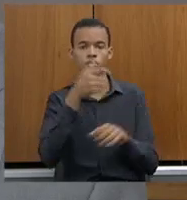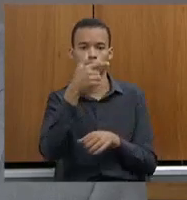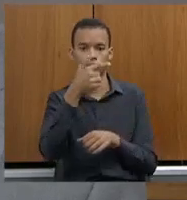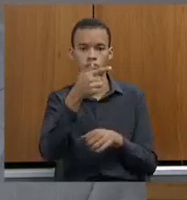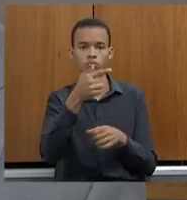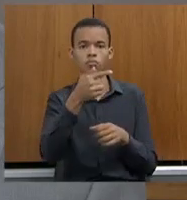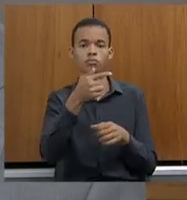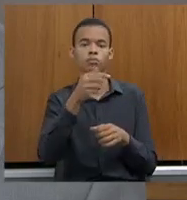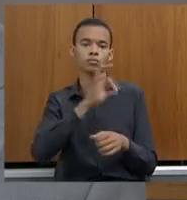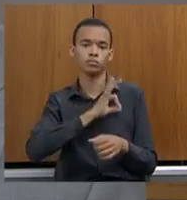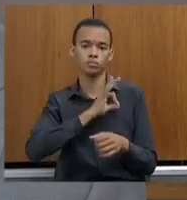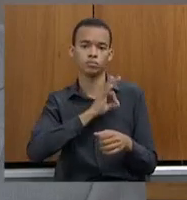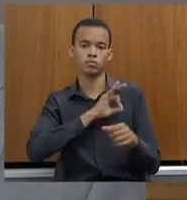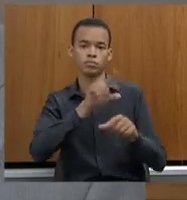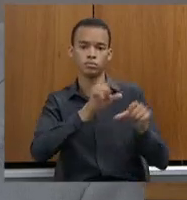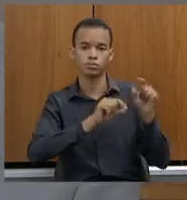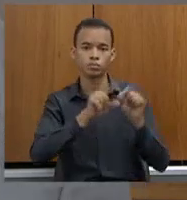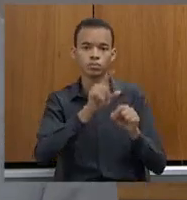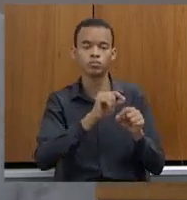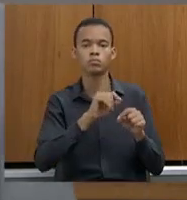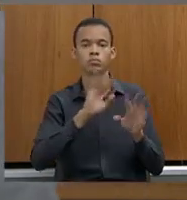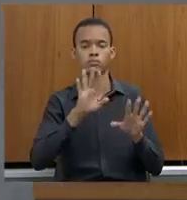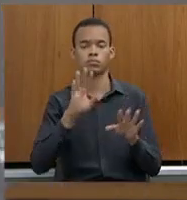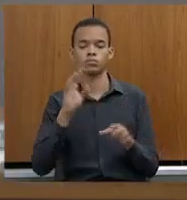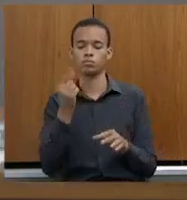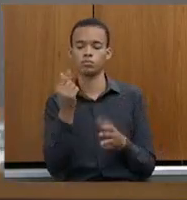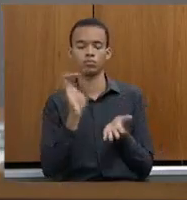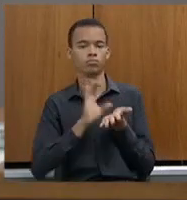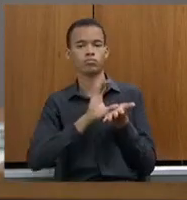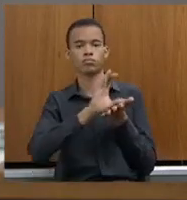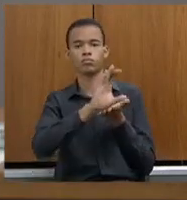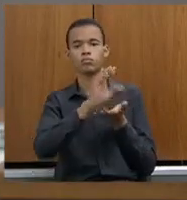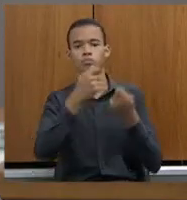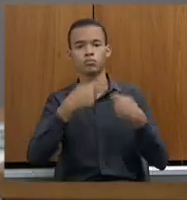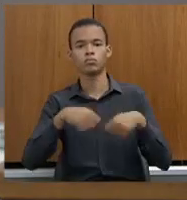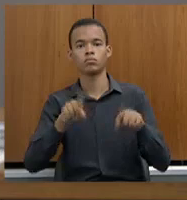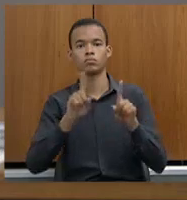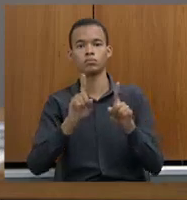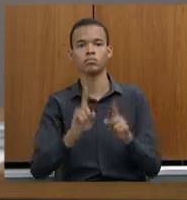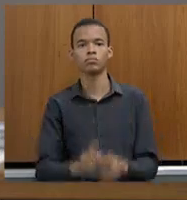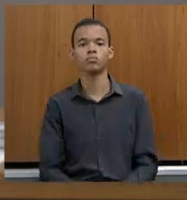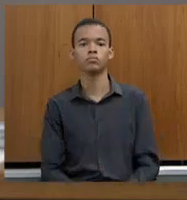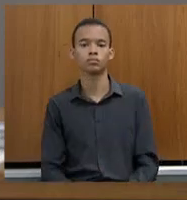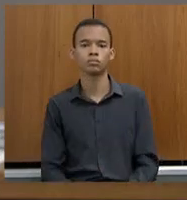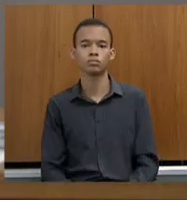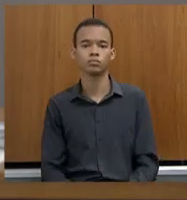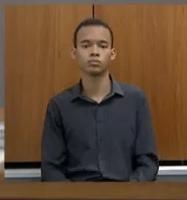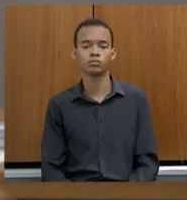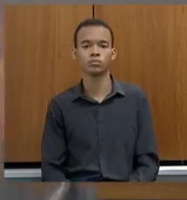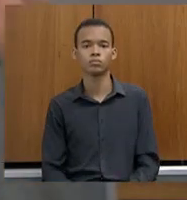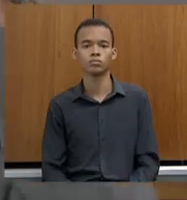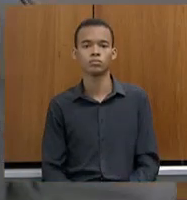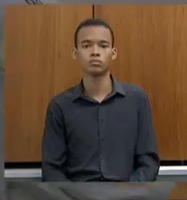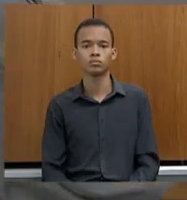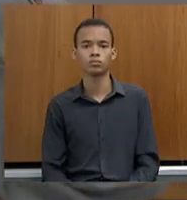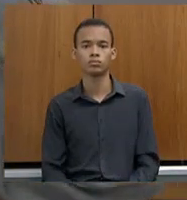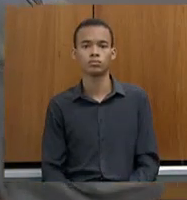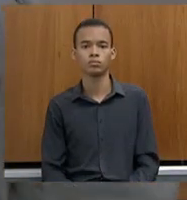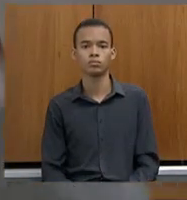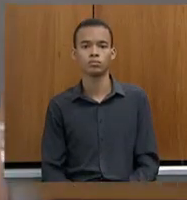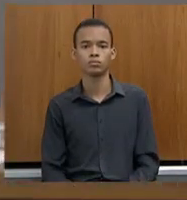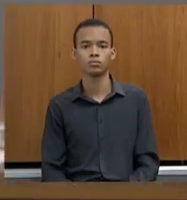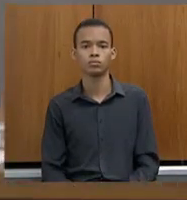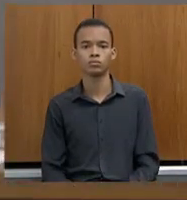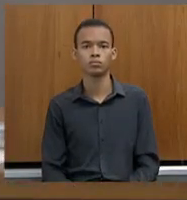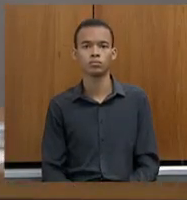mas nós não gastamos para fazer isso. Pode seguir. Painel de indicadores, nós já falamos anteriormente,